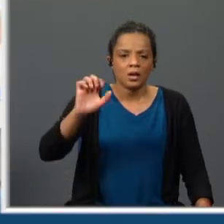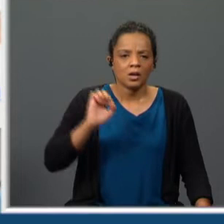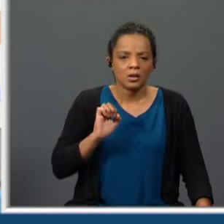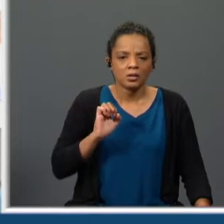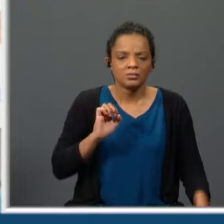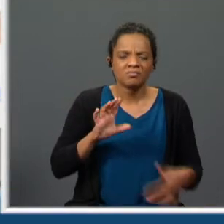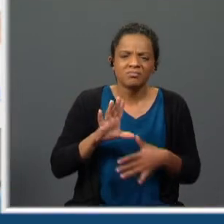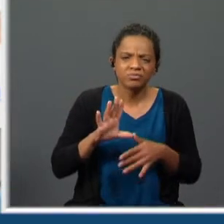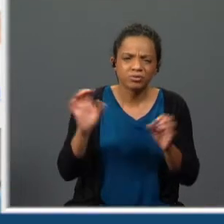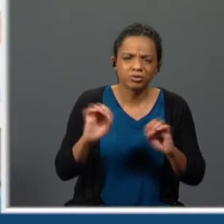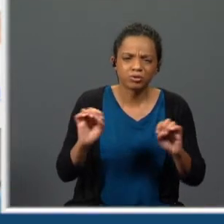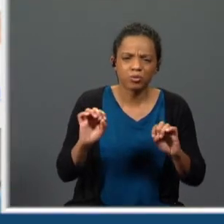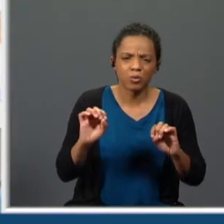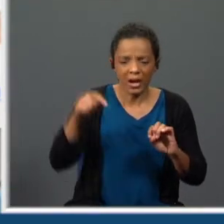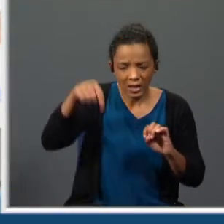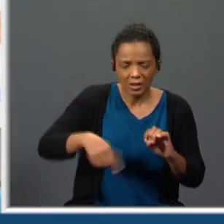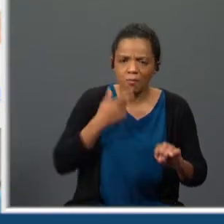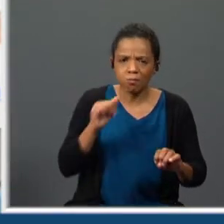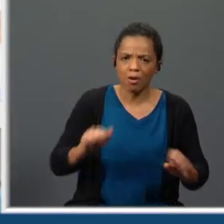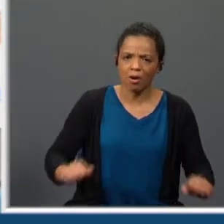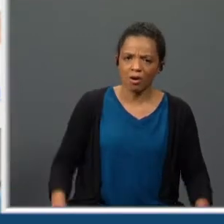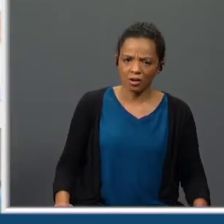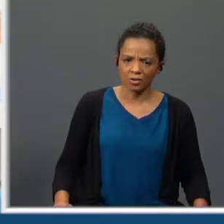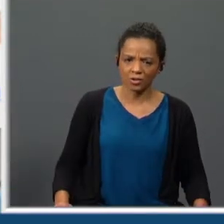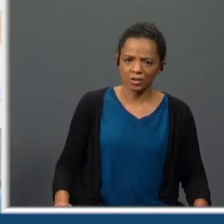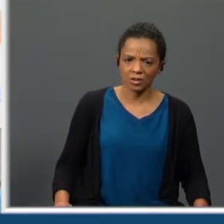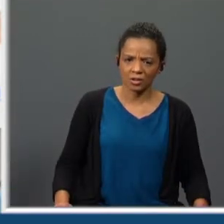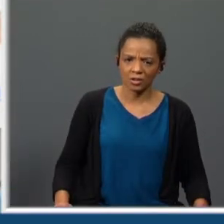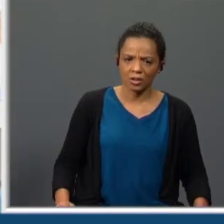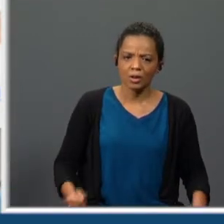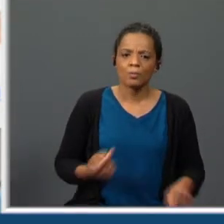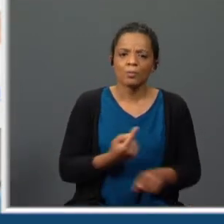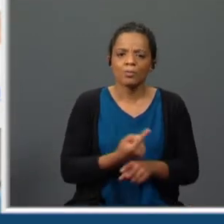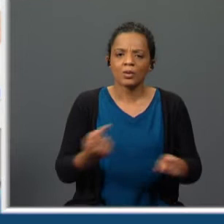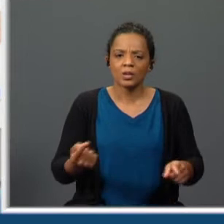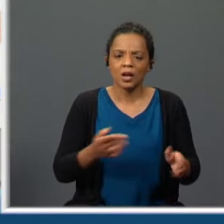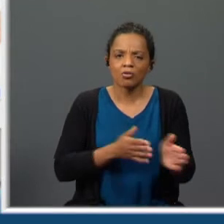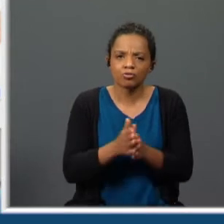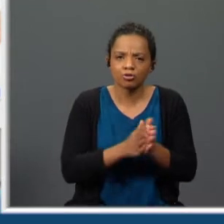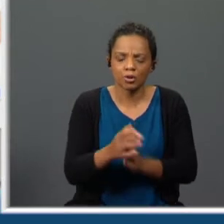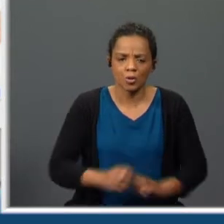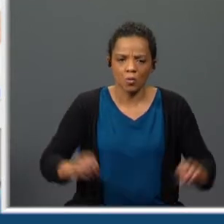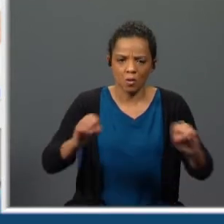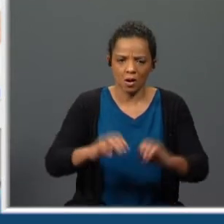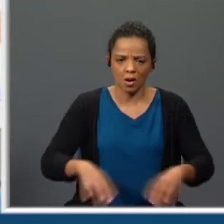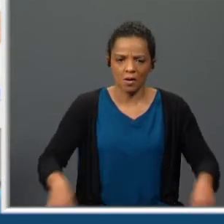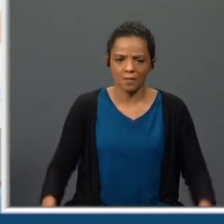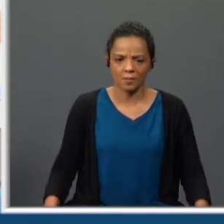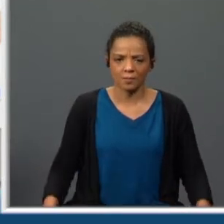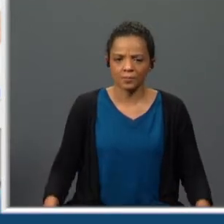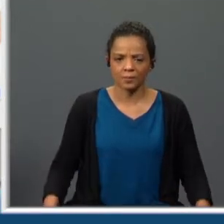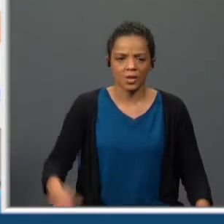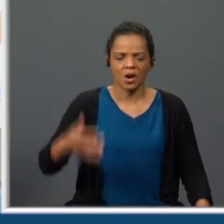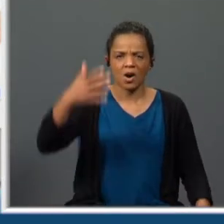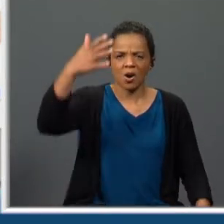importunar que não podes ir aqui e que má hora eu servi pois não me há de aproveitar oh